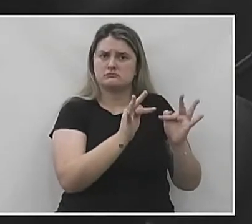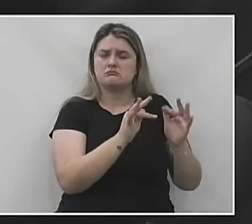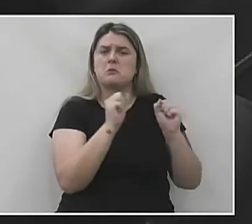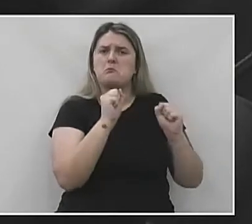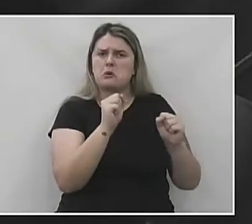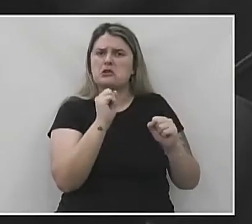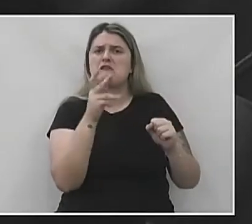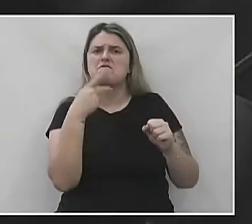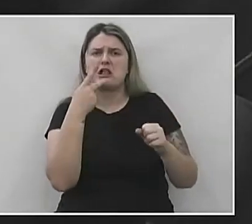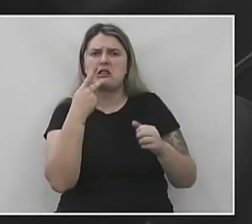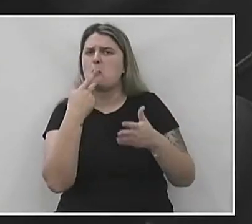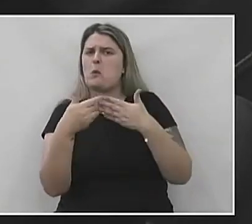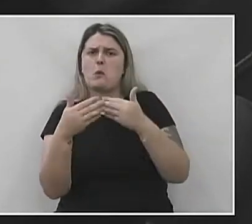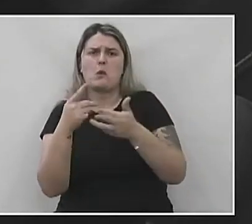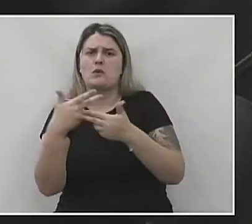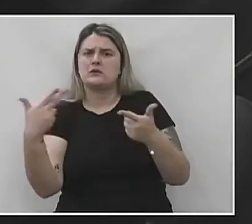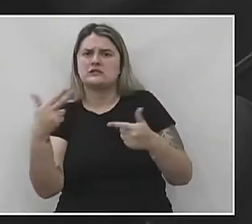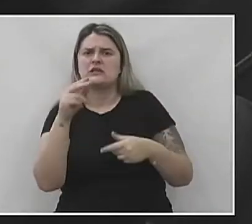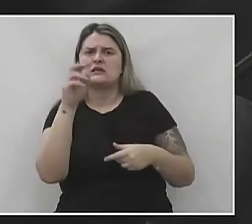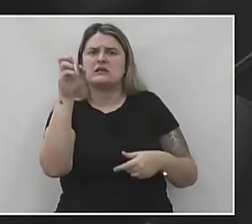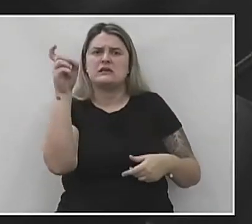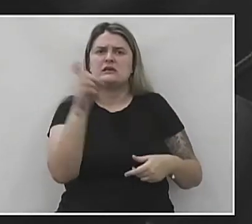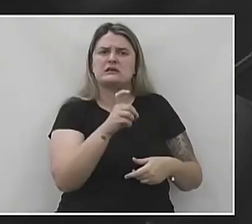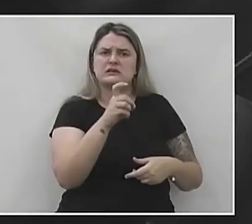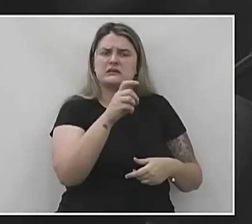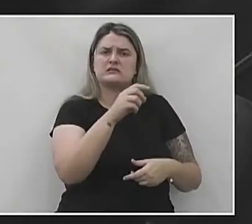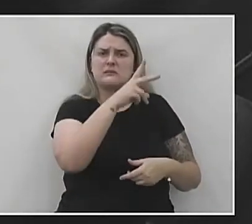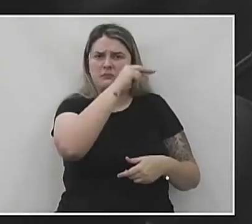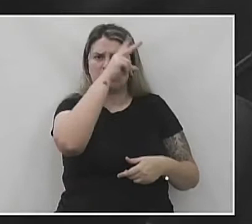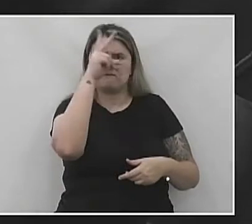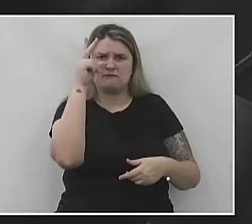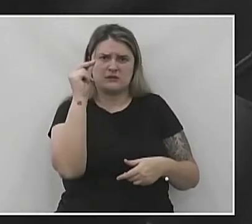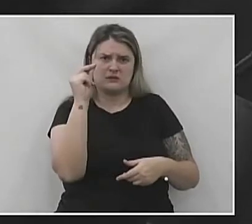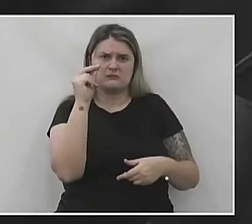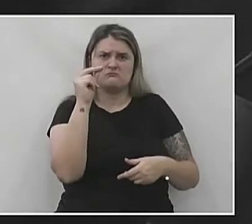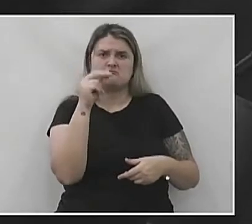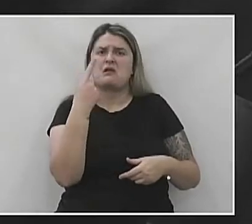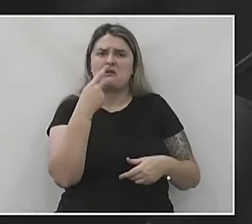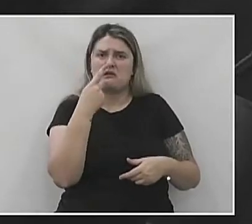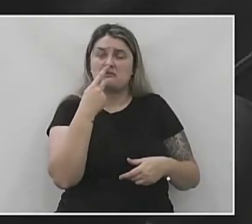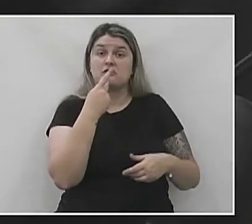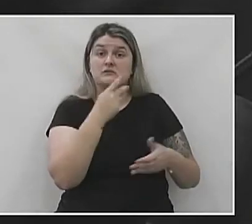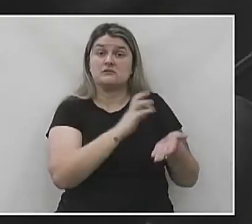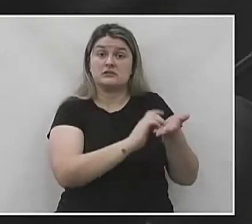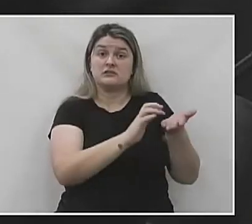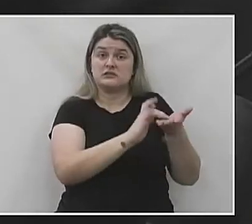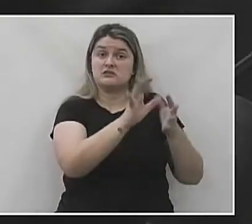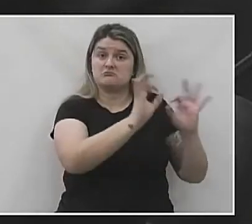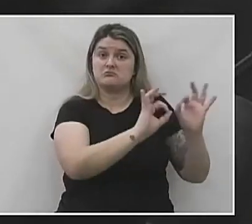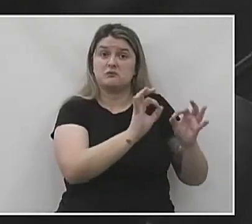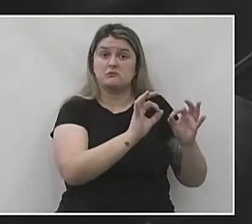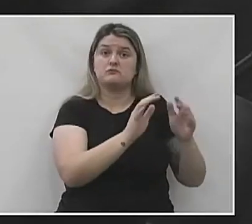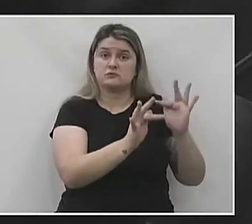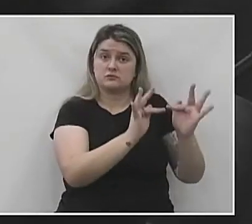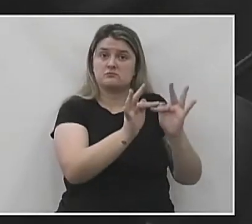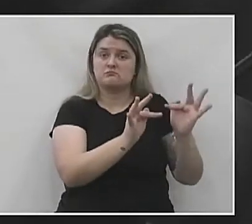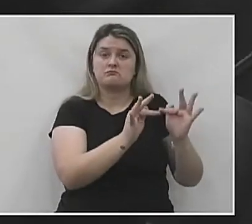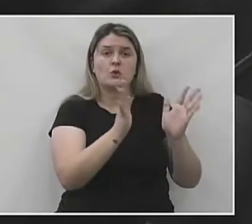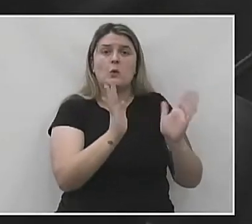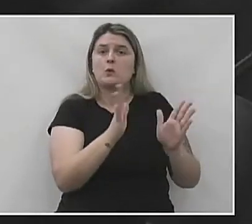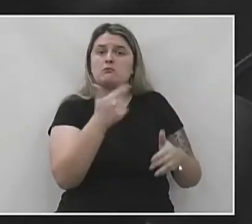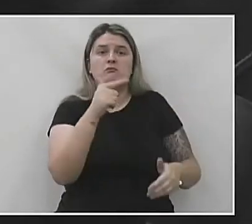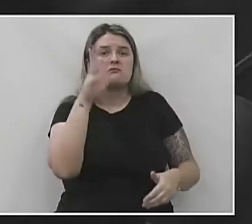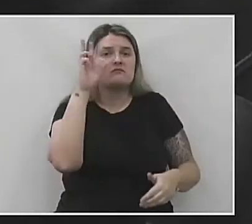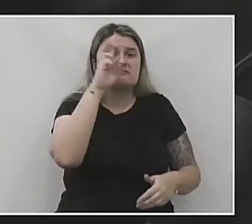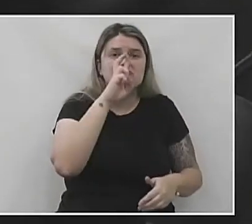Podem falar o que falassem do ex-prefeito Pedro Ivo, mas funcionou a secretaria de meio ambiente, funcionava. E hoje não tem nem